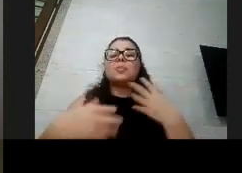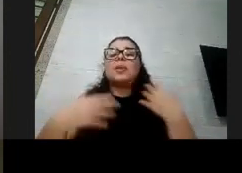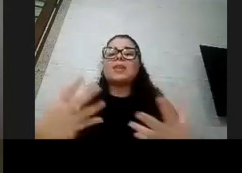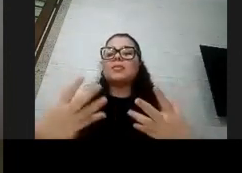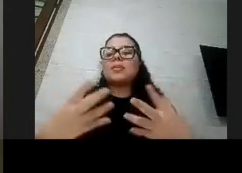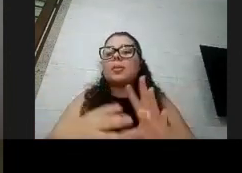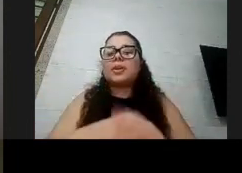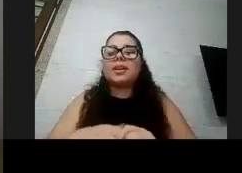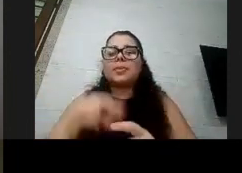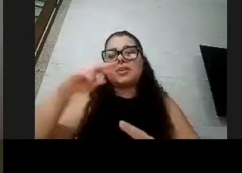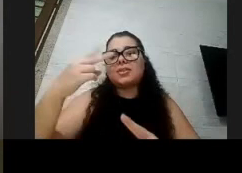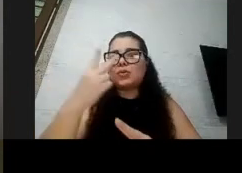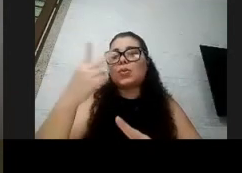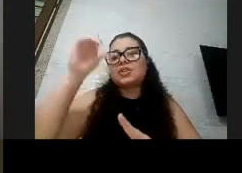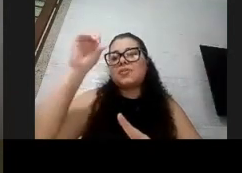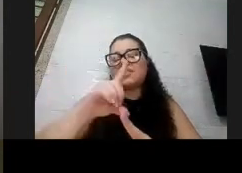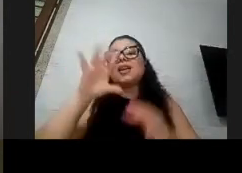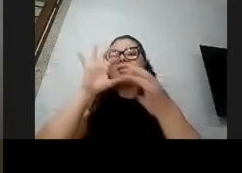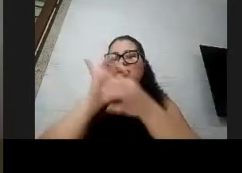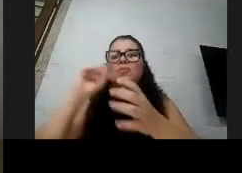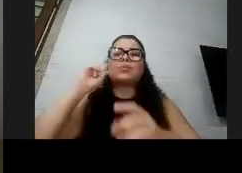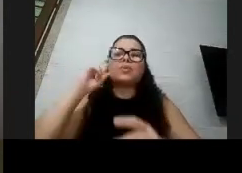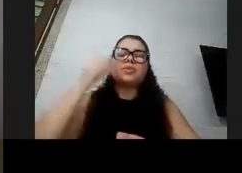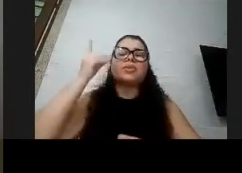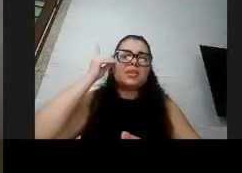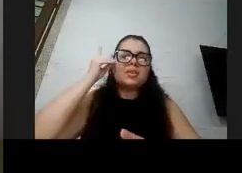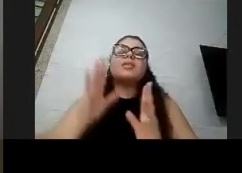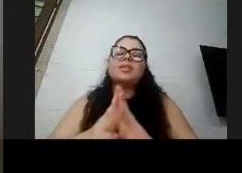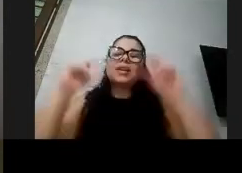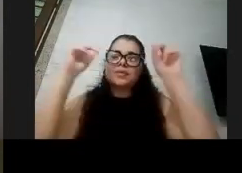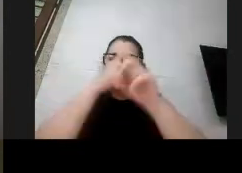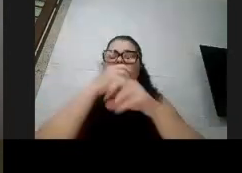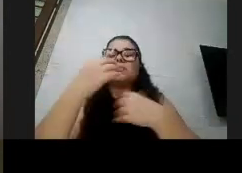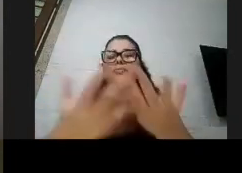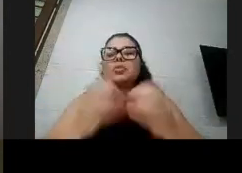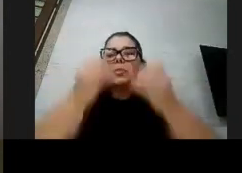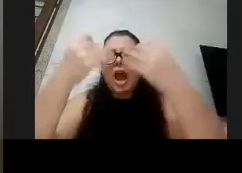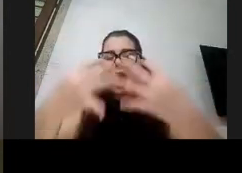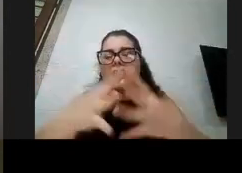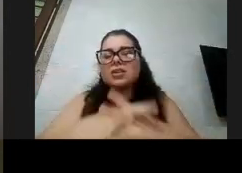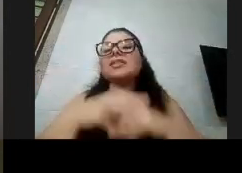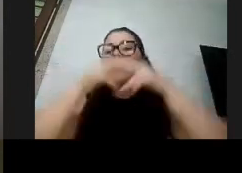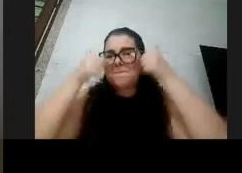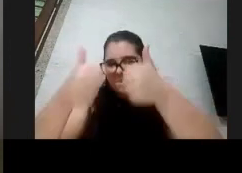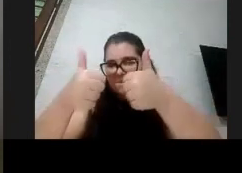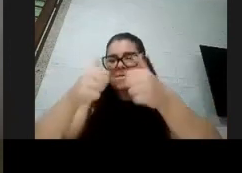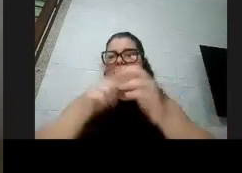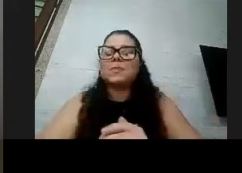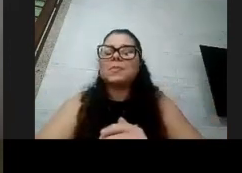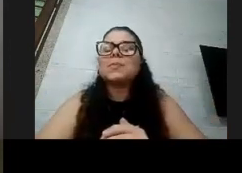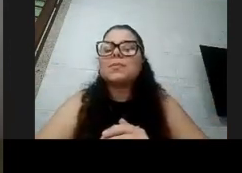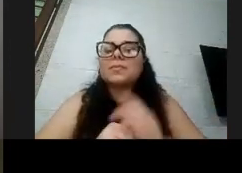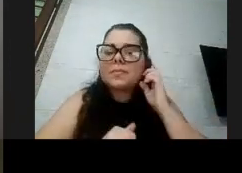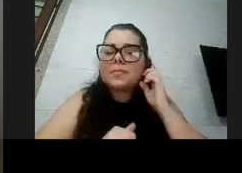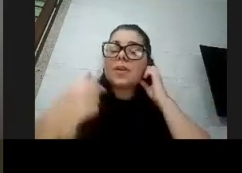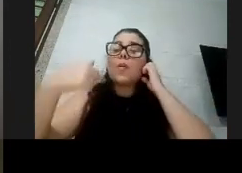explicar isso melhor para ele porque são duas deficiências juntas sim tá difícil explicar eu